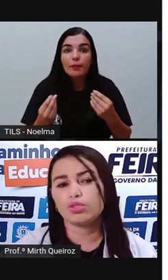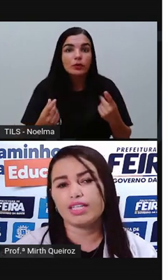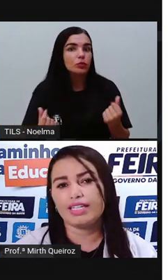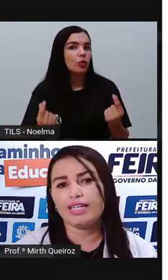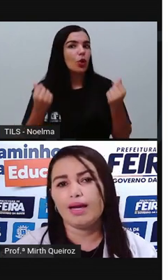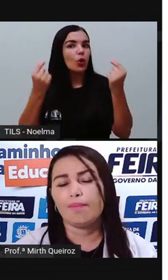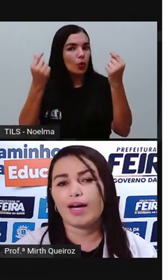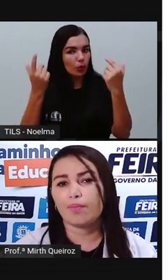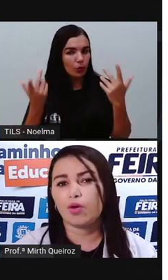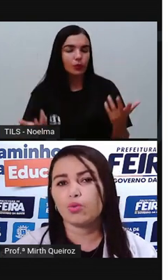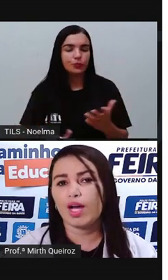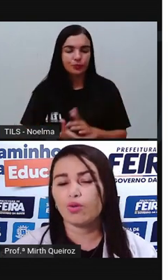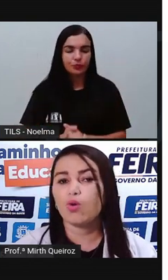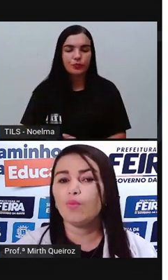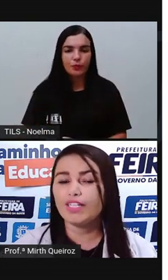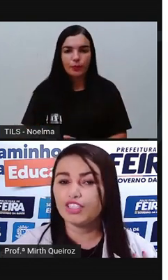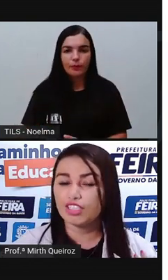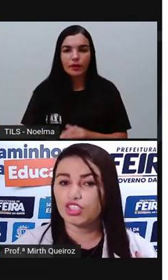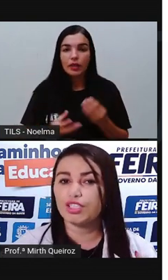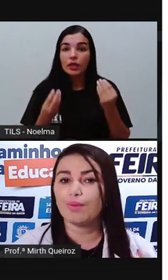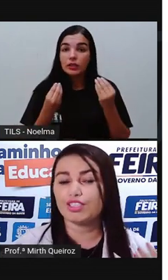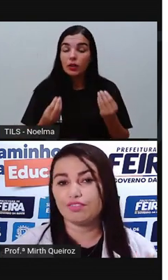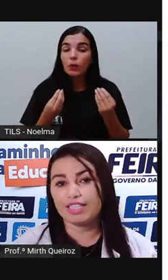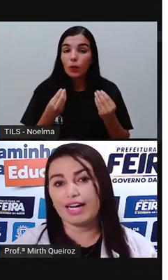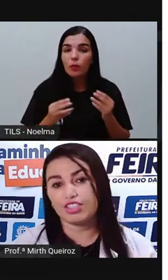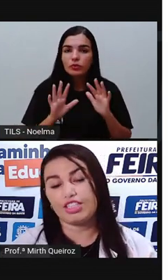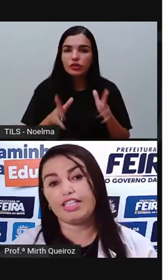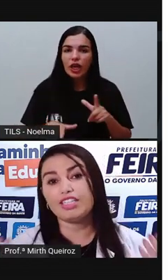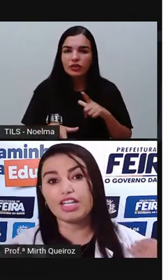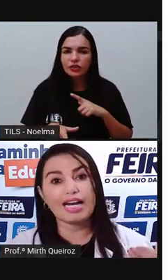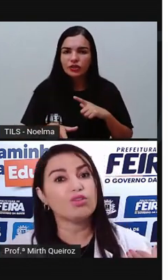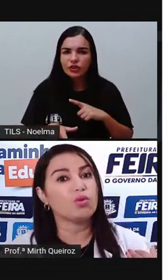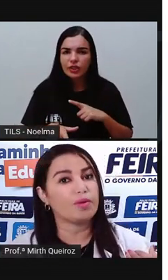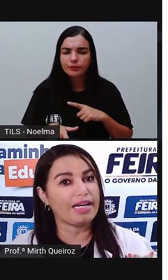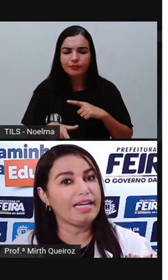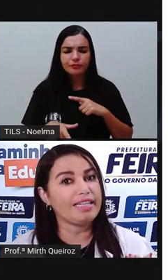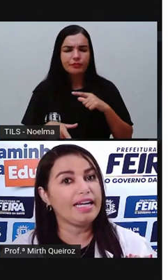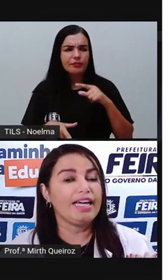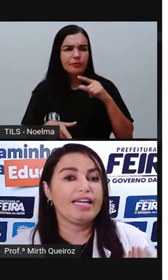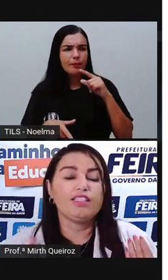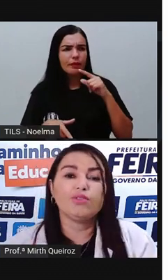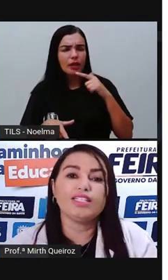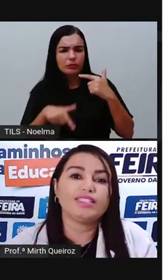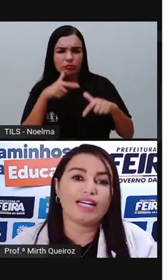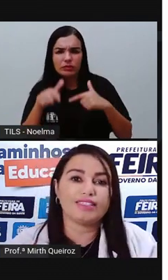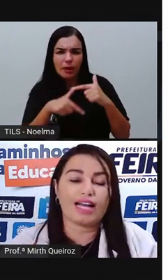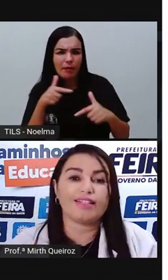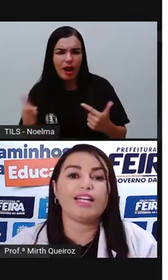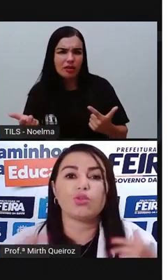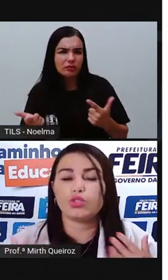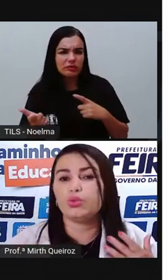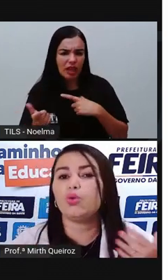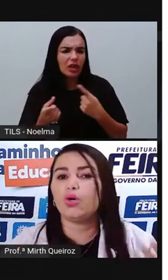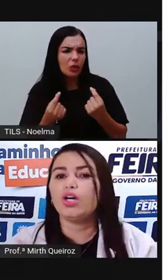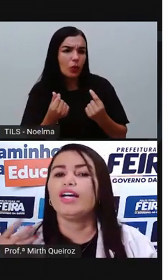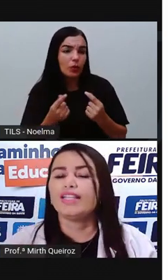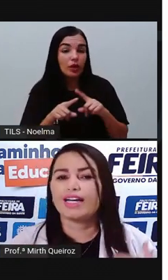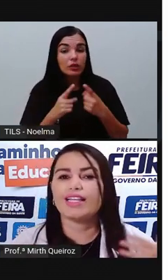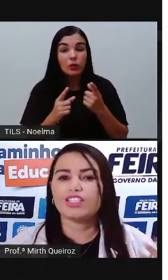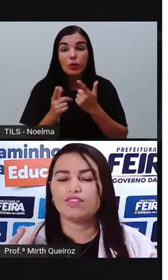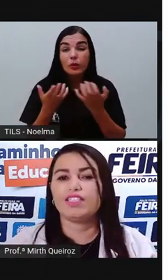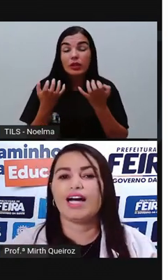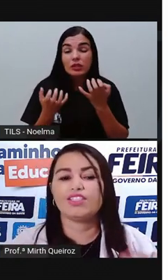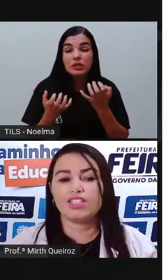lucros aí para Portugal. E como ele já tinha uma atividade que iria gerar lucro pra ele, ele não quis se arriscar, né? Ele continuou